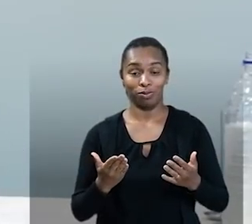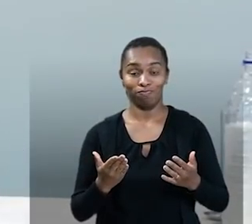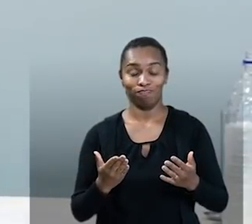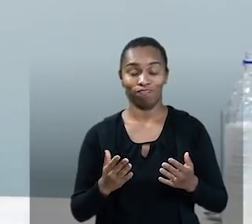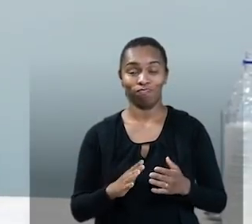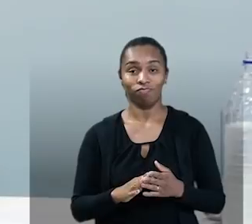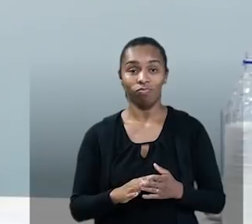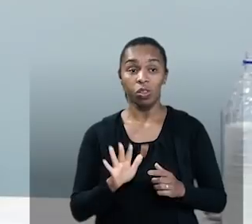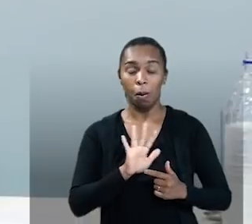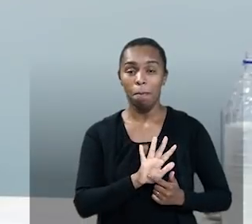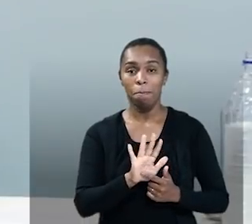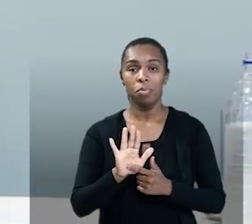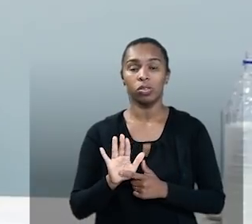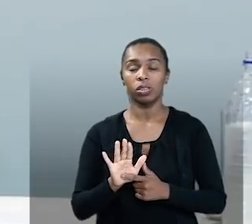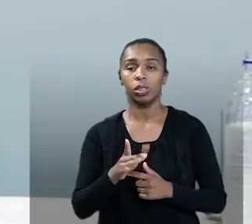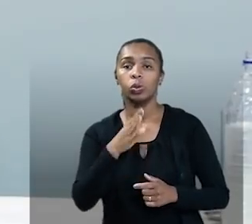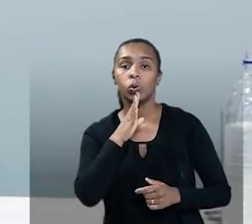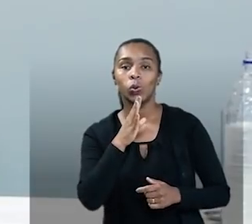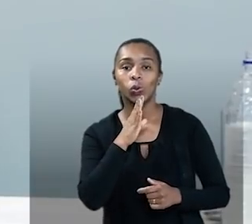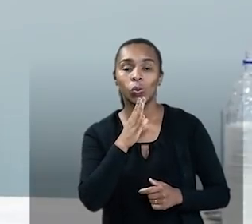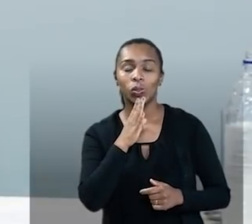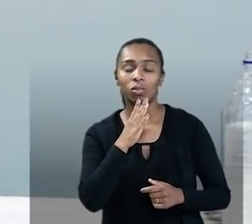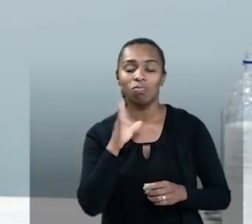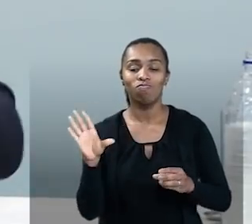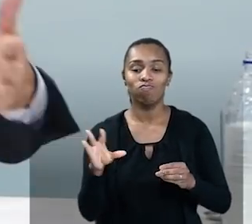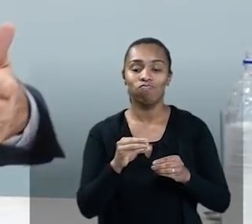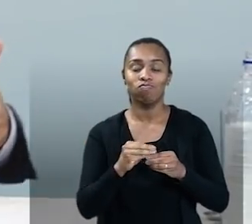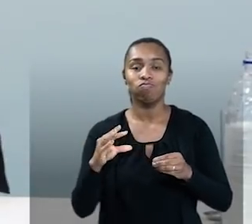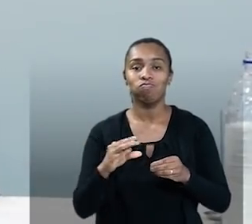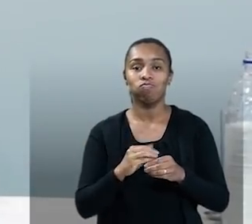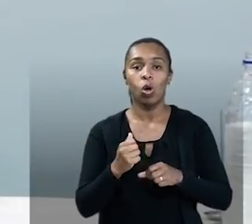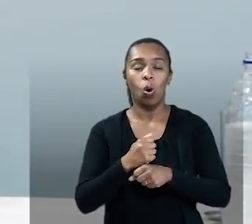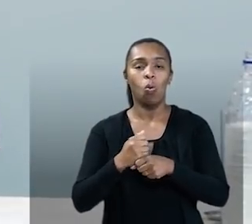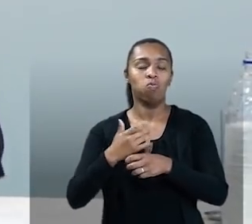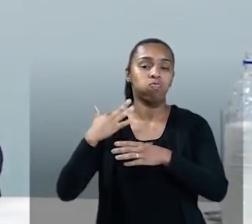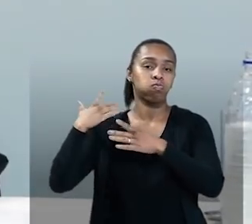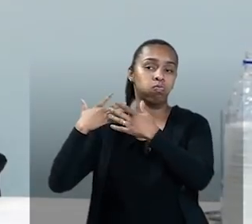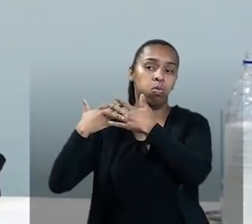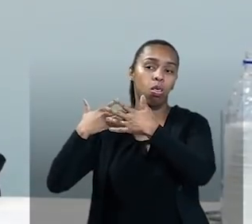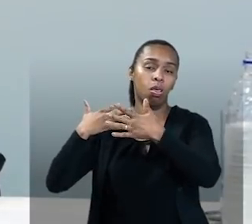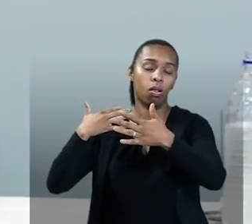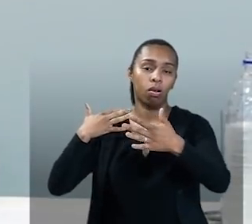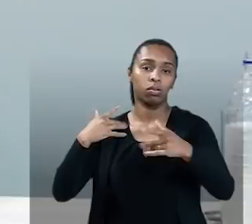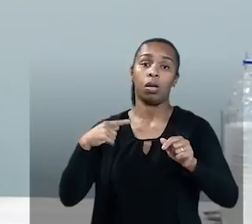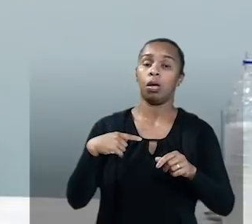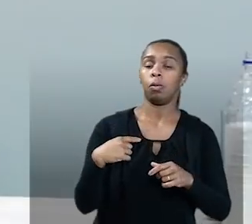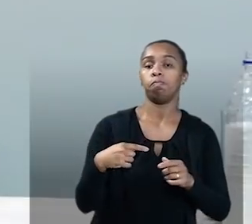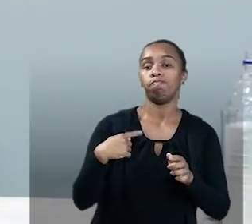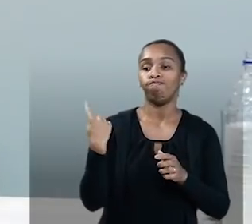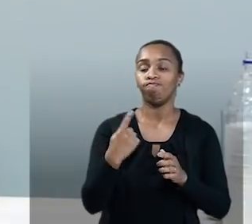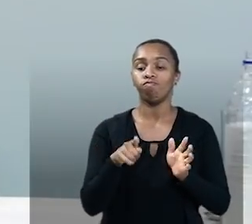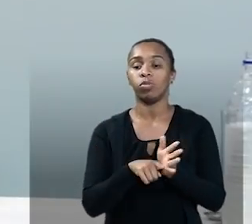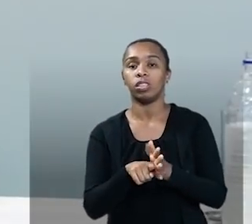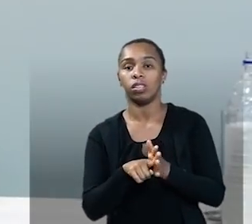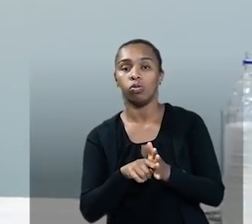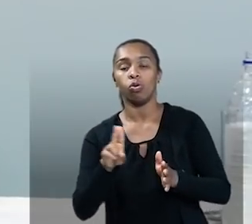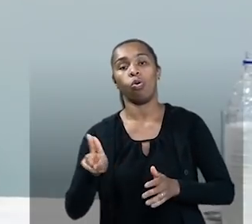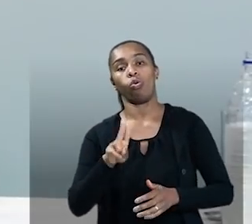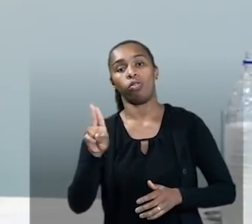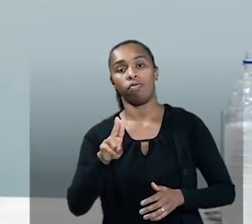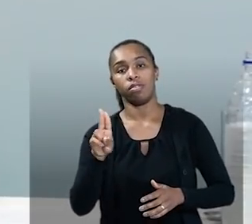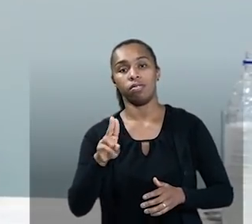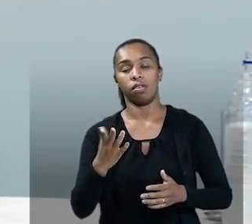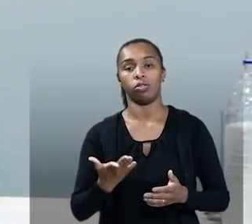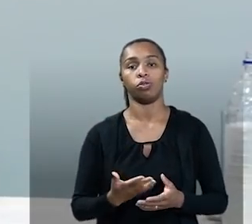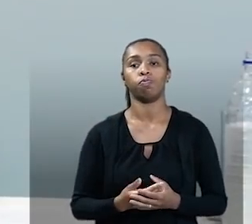materializando conhecimento adquirido ao longo de anos pelos nossos pesquisadores, pelas nossas universidades, pela nossa